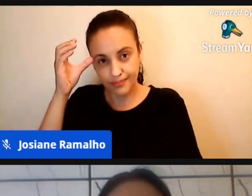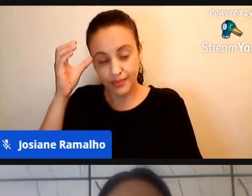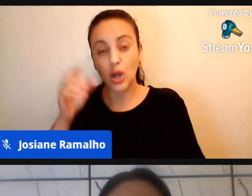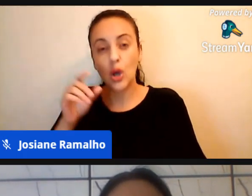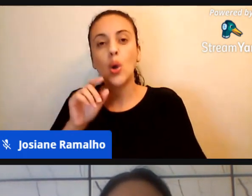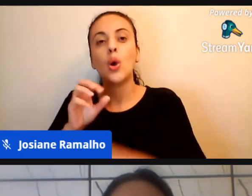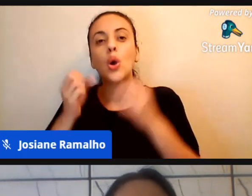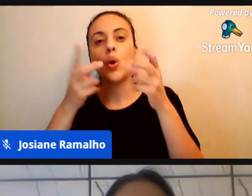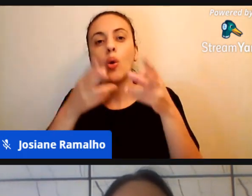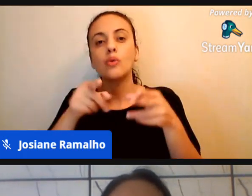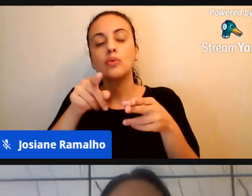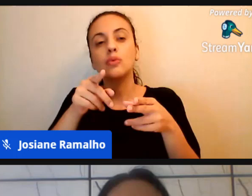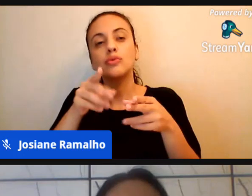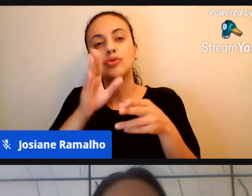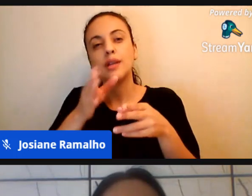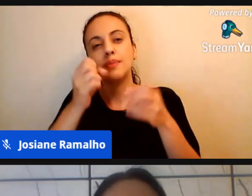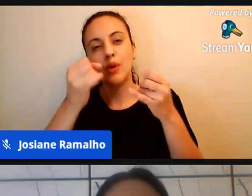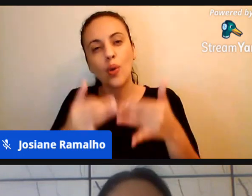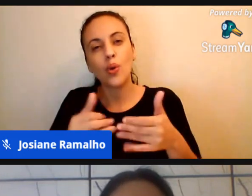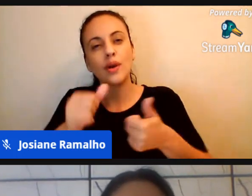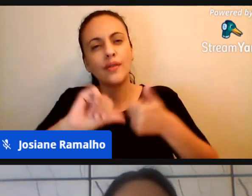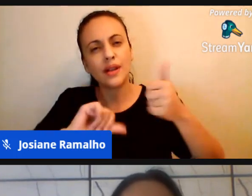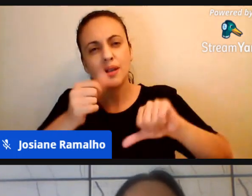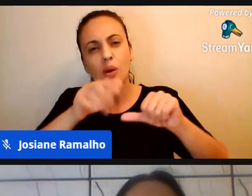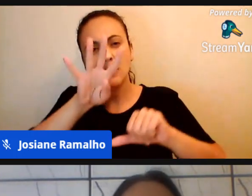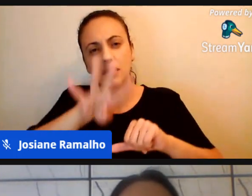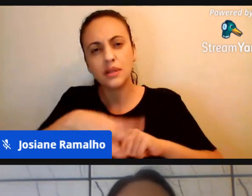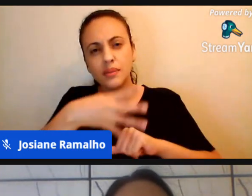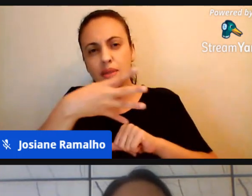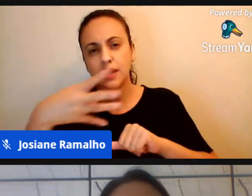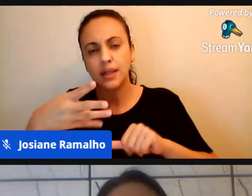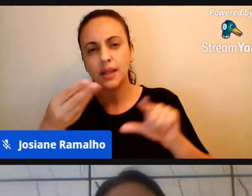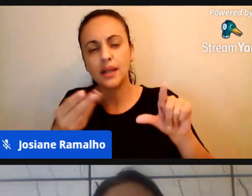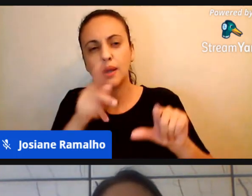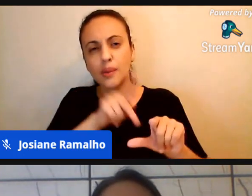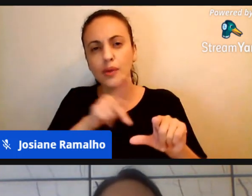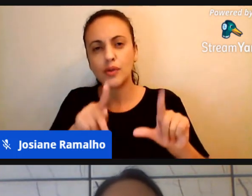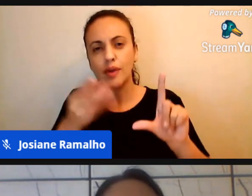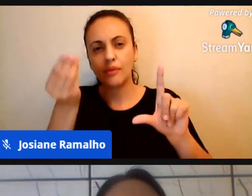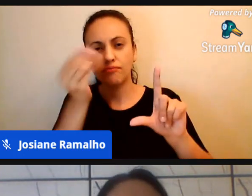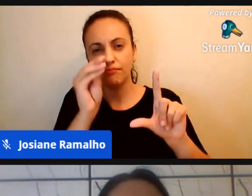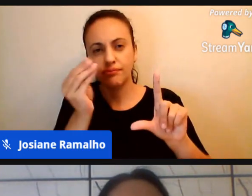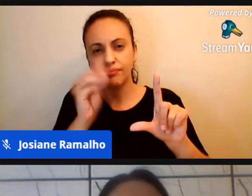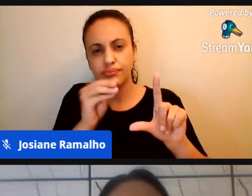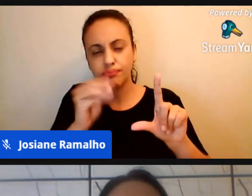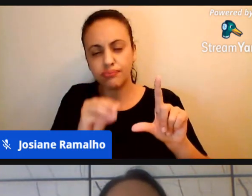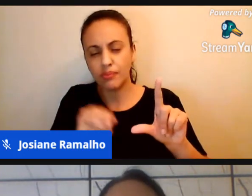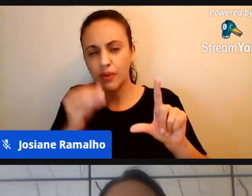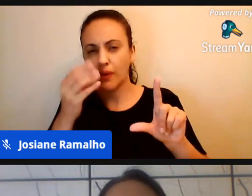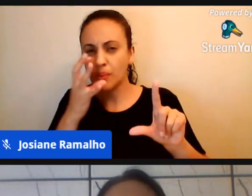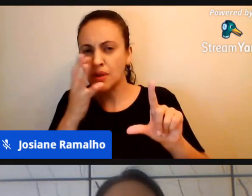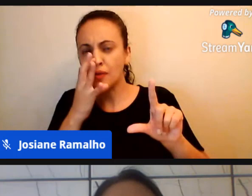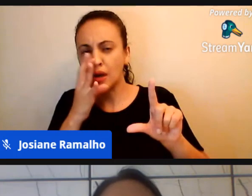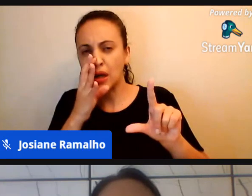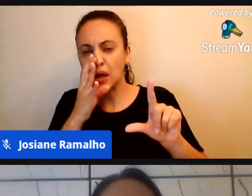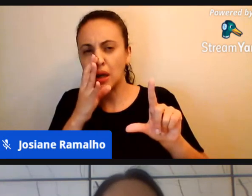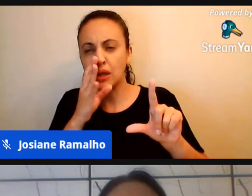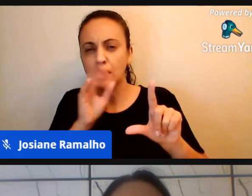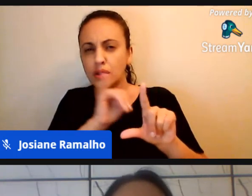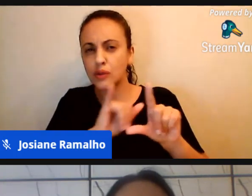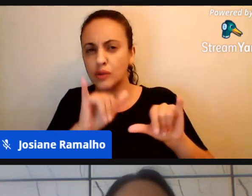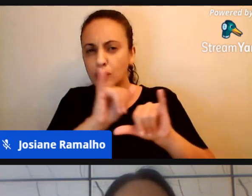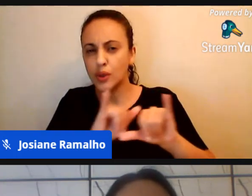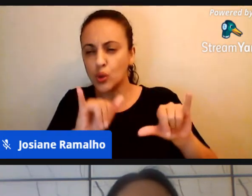senhor falou da avaliação, a planilha, o professor vai vendo todos os dados, de